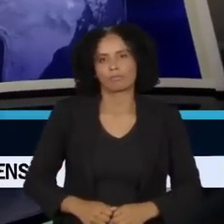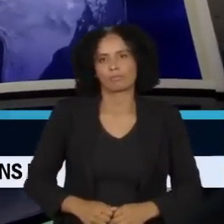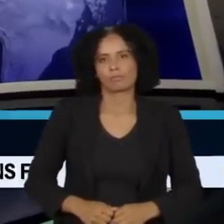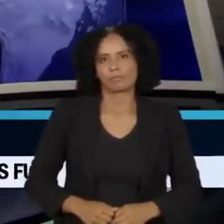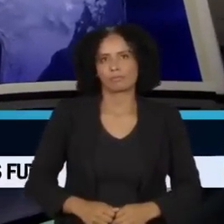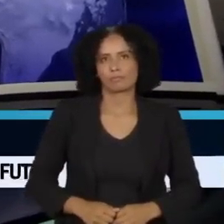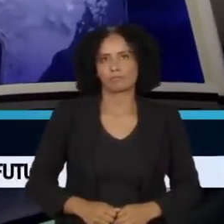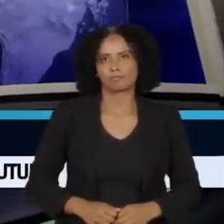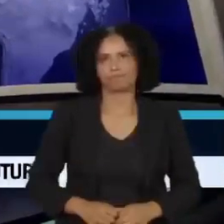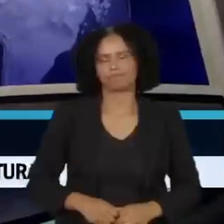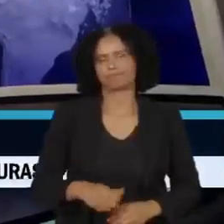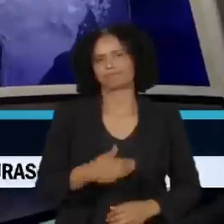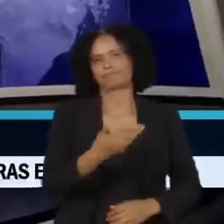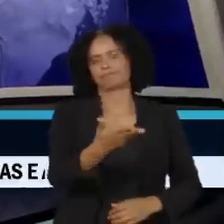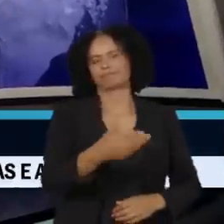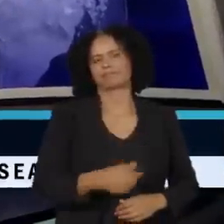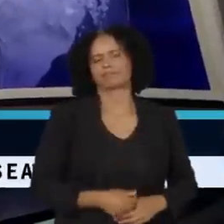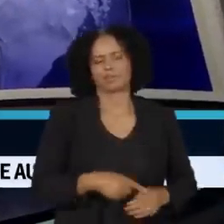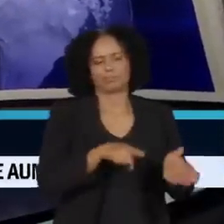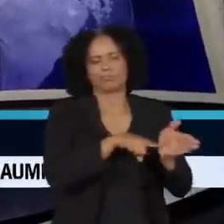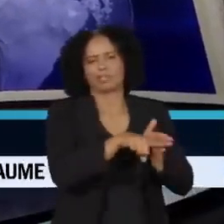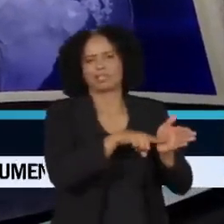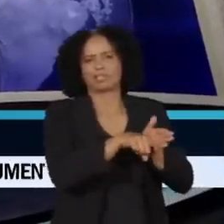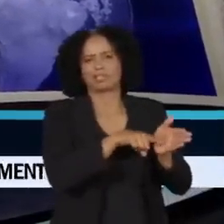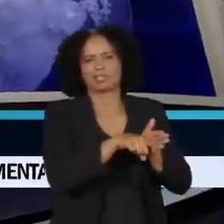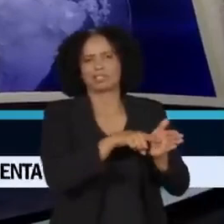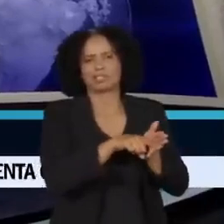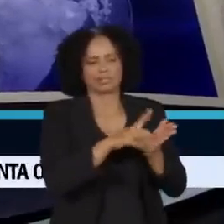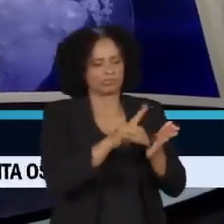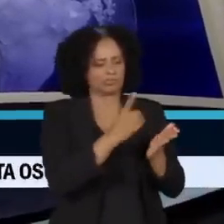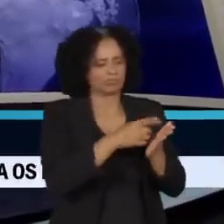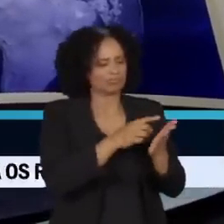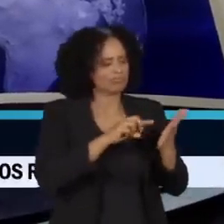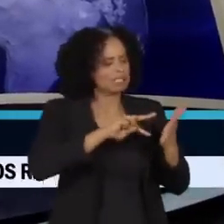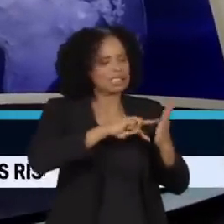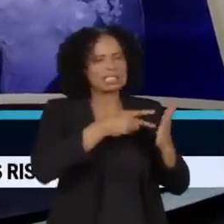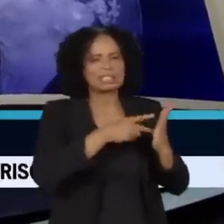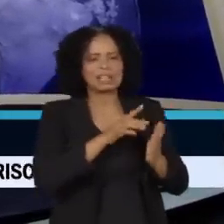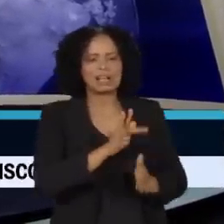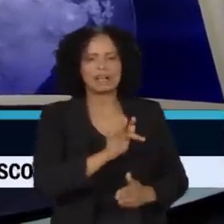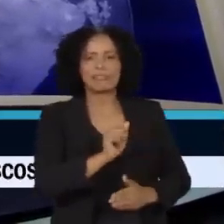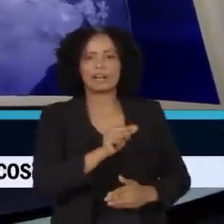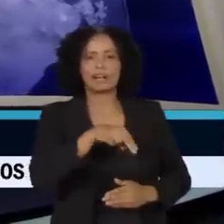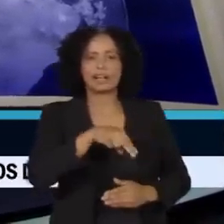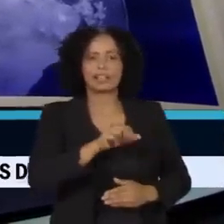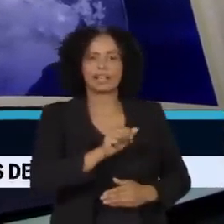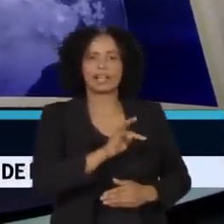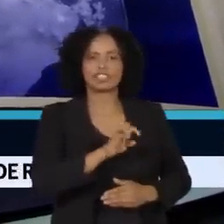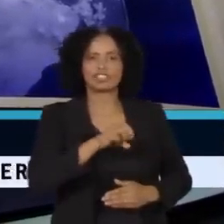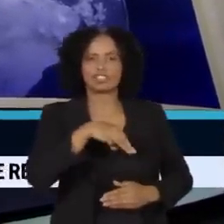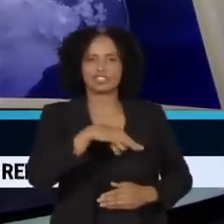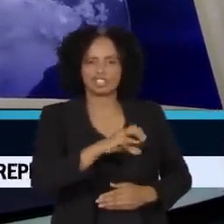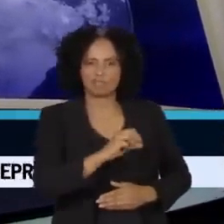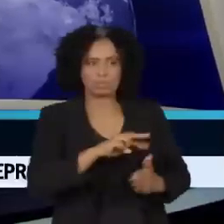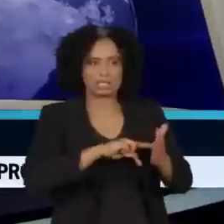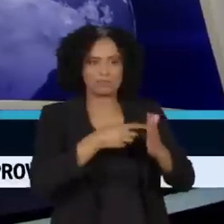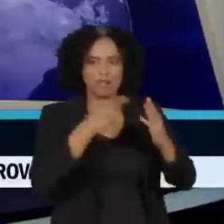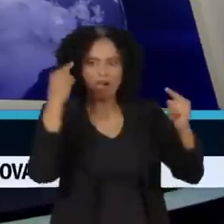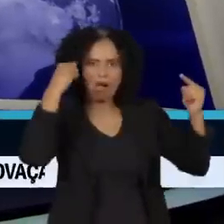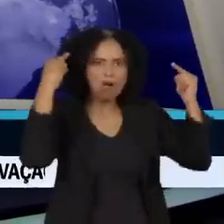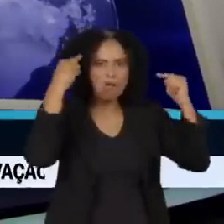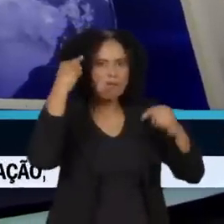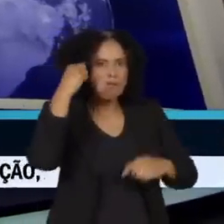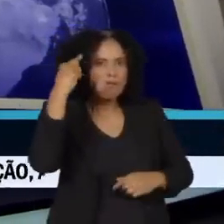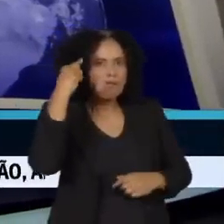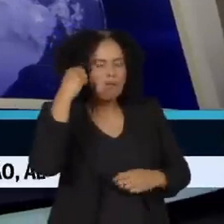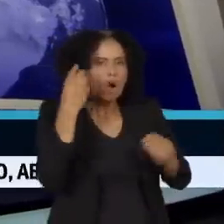Eu até recorri ao dicionário para ver o que significava fanatismo. Pela religião, zelo, obsessivo, que pode levar a extremos